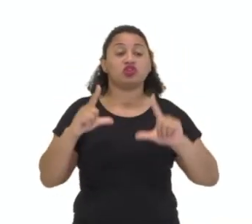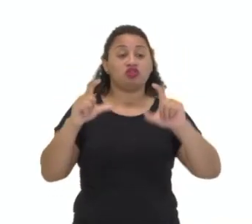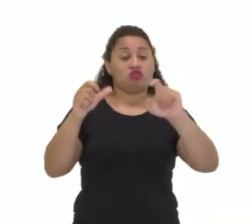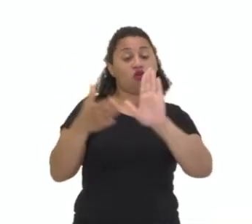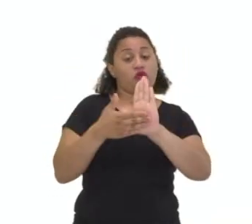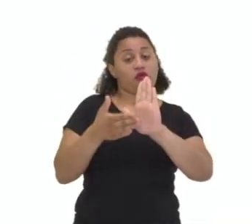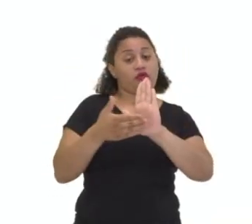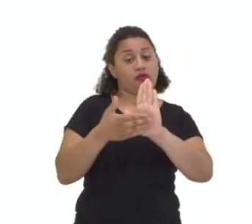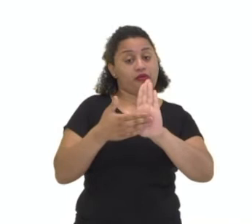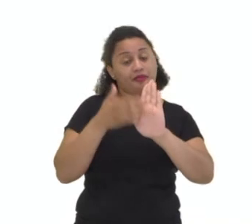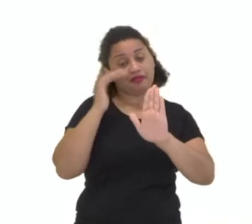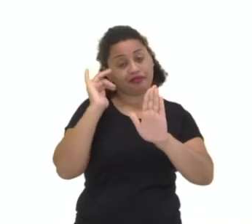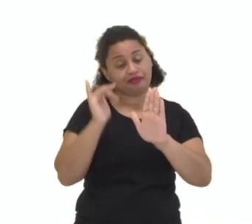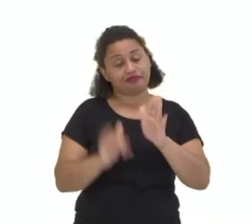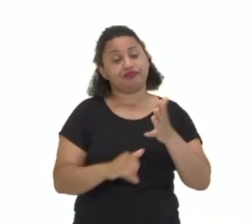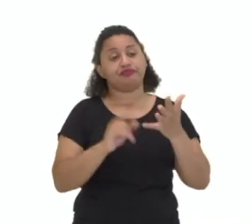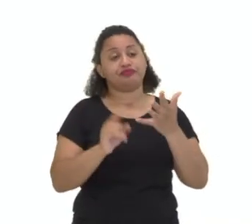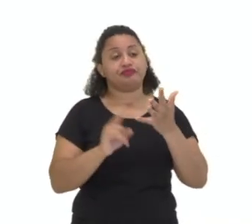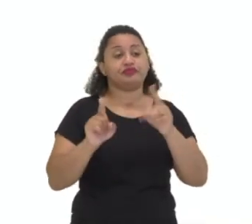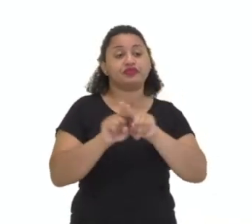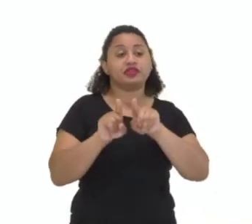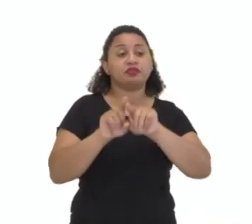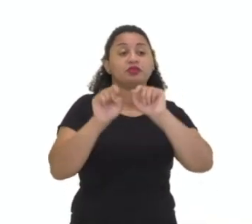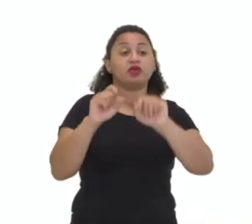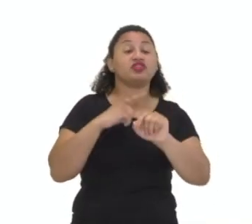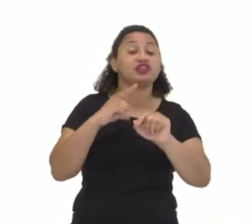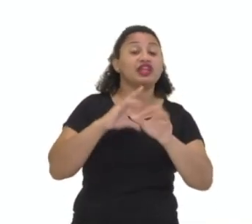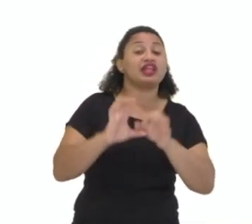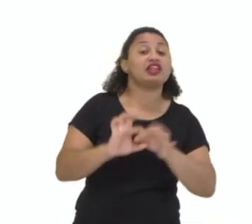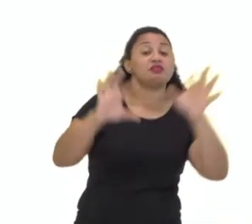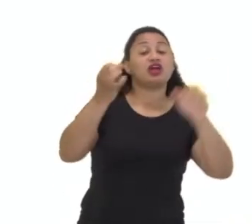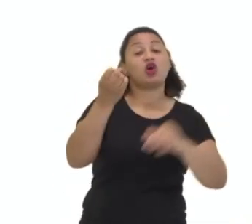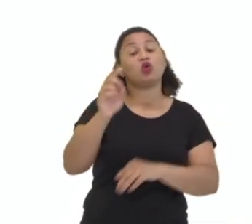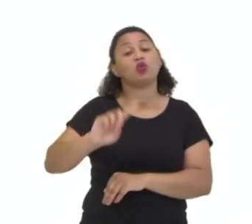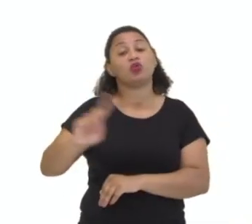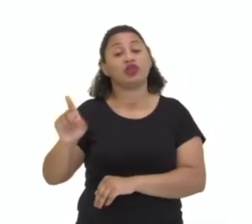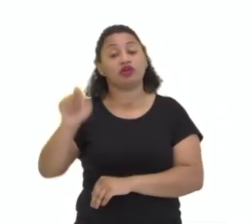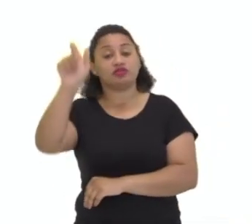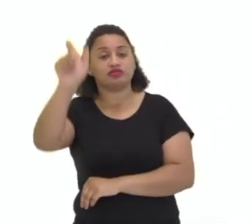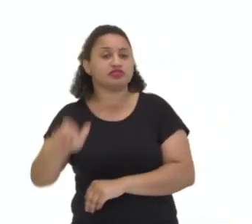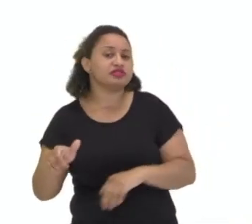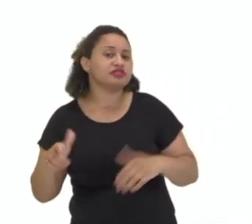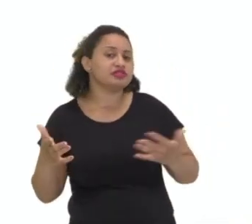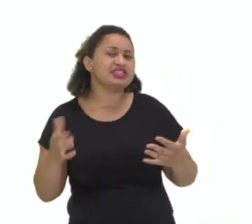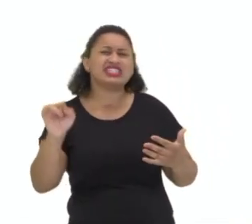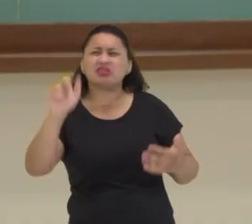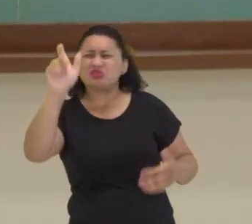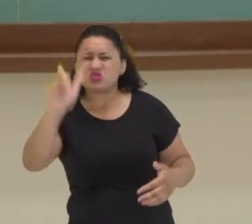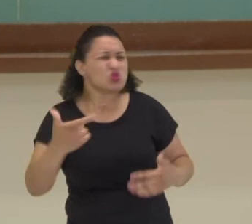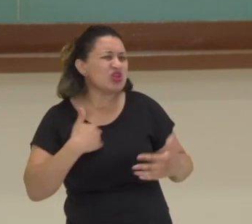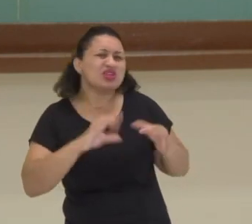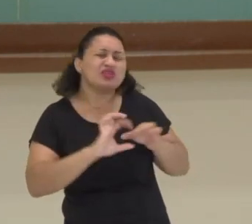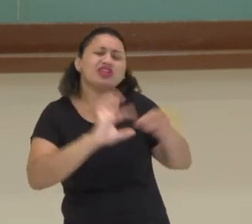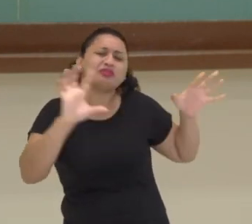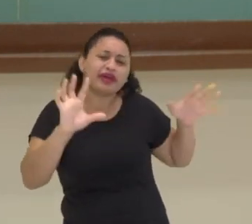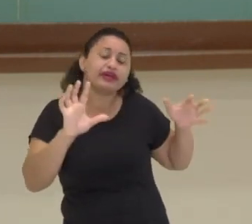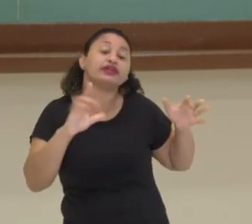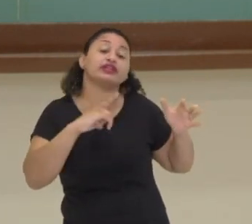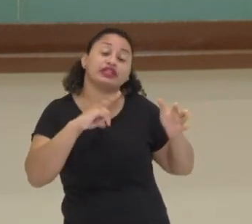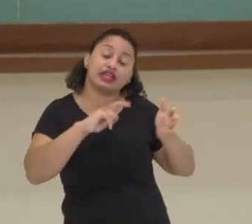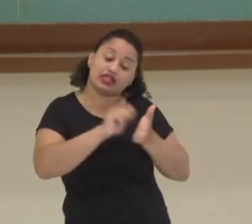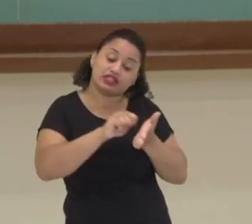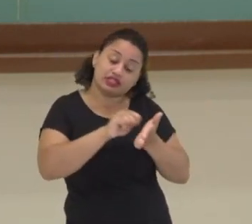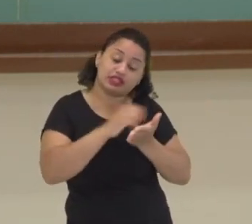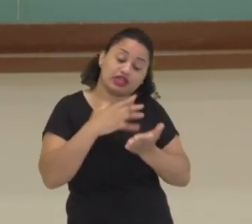relato. e pode ter autorização ou não do biografado. E daí, se a pessoa não autoriza, está lá escrito